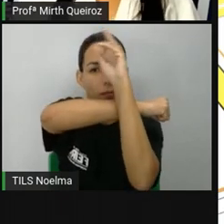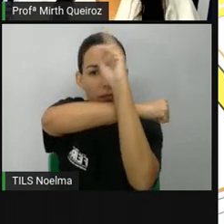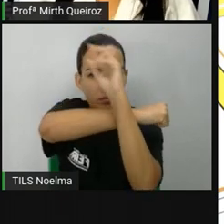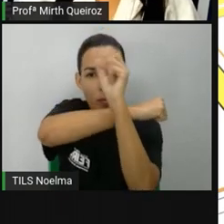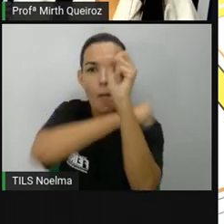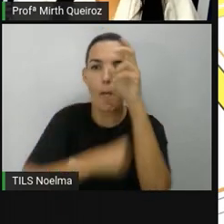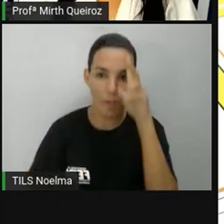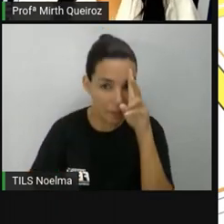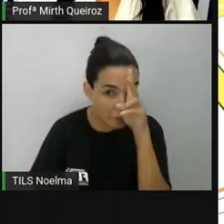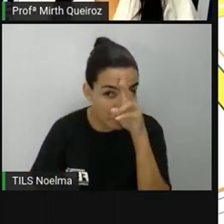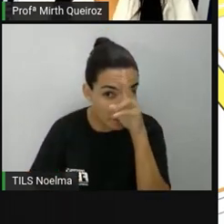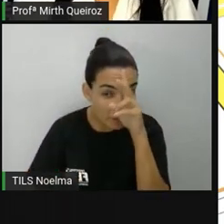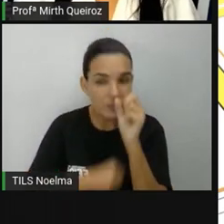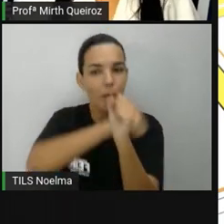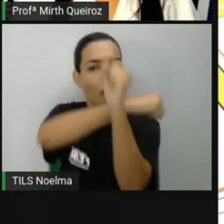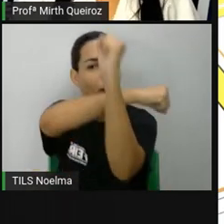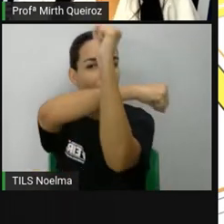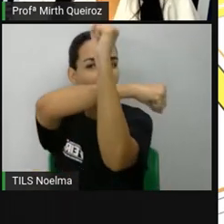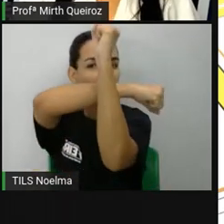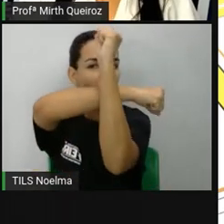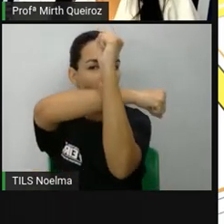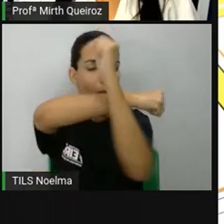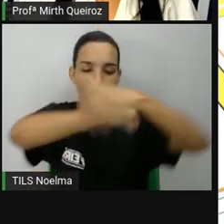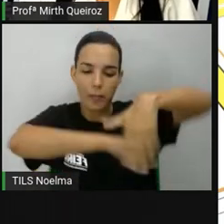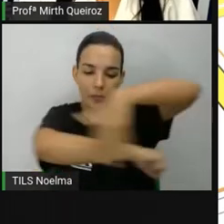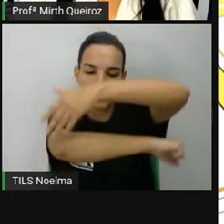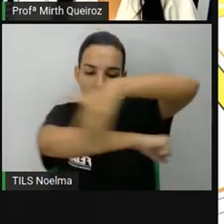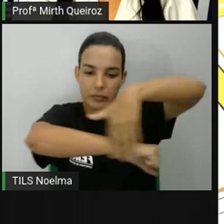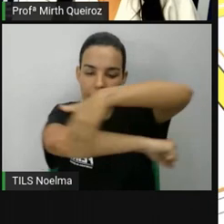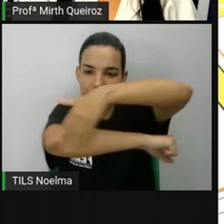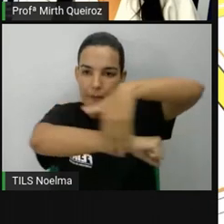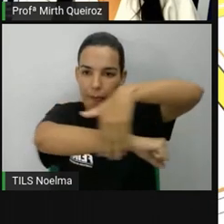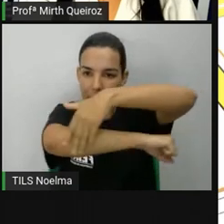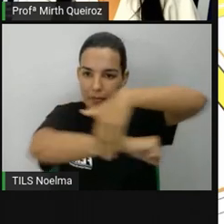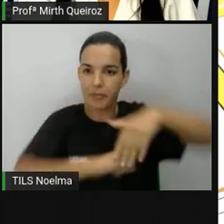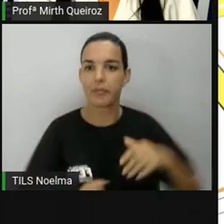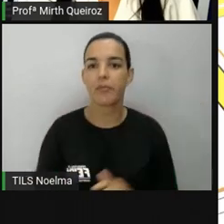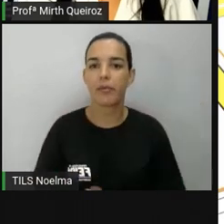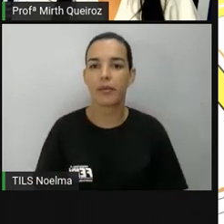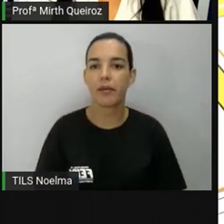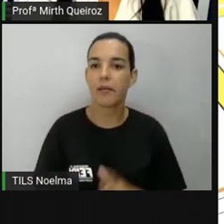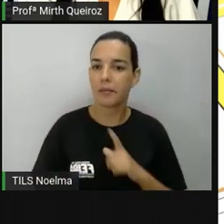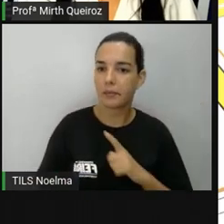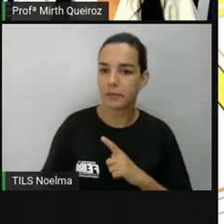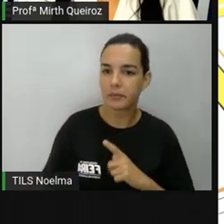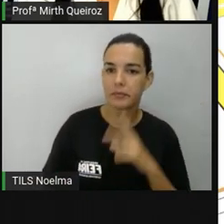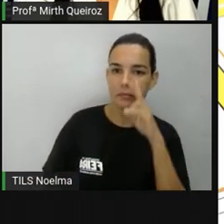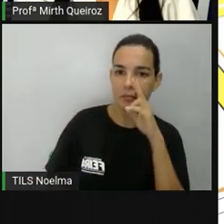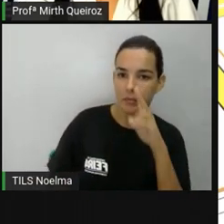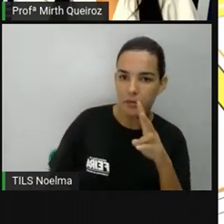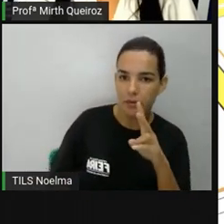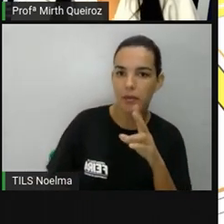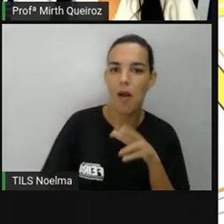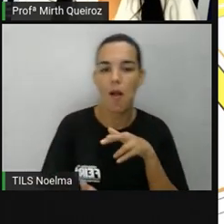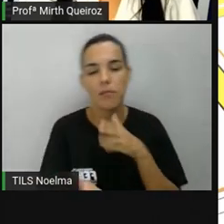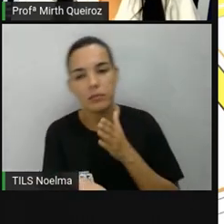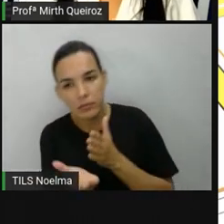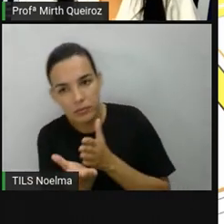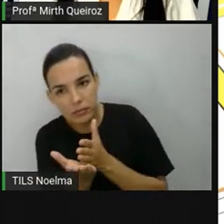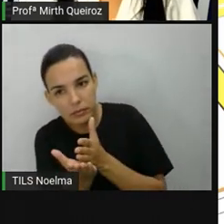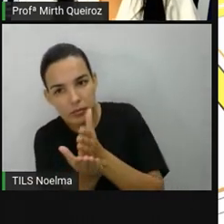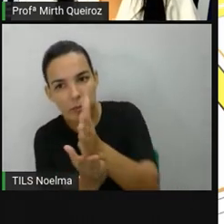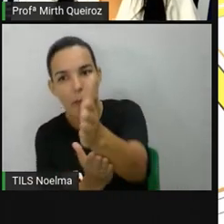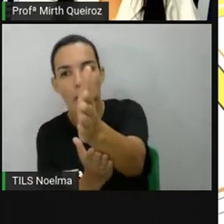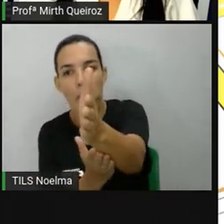retas perpendiculares, elas se cruzam, formando aí quatro ângulos de 90 graus. Falamos também que na localização